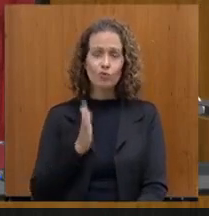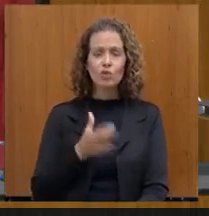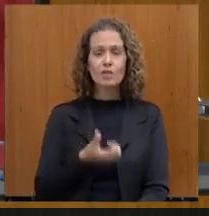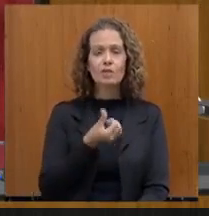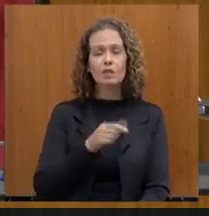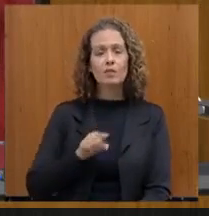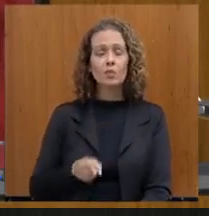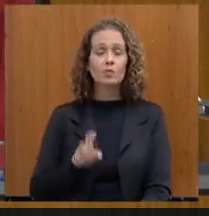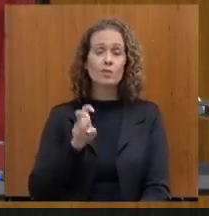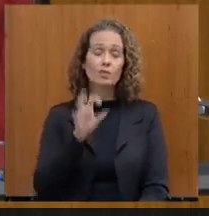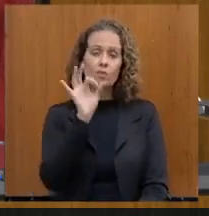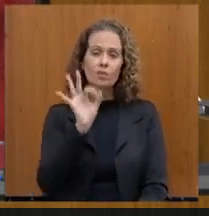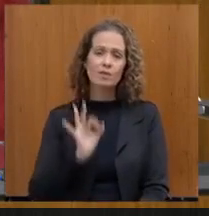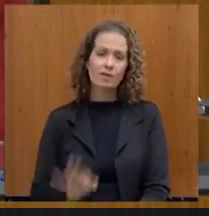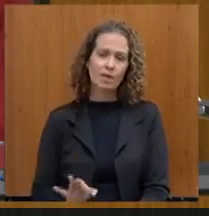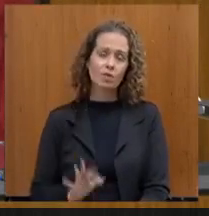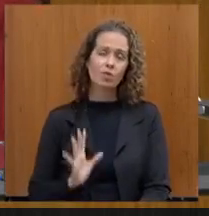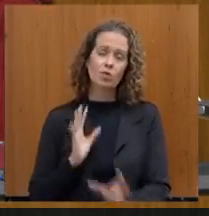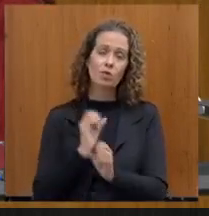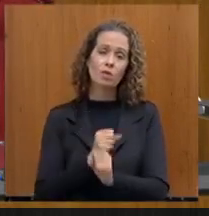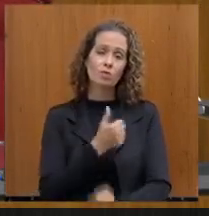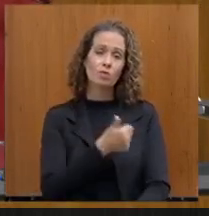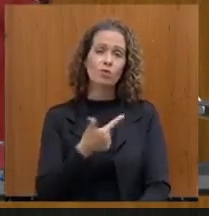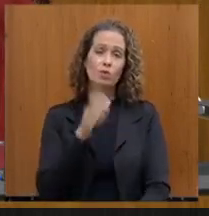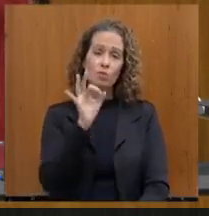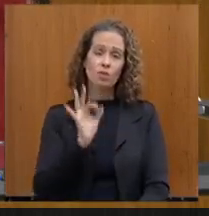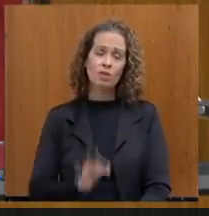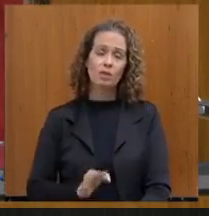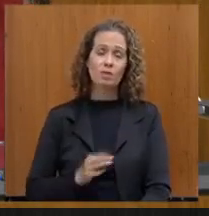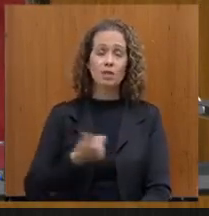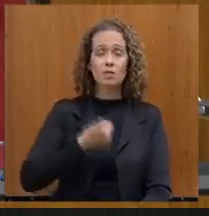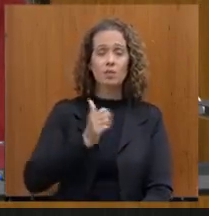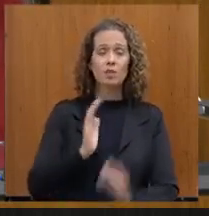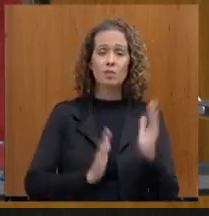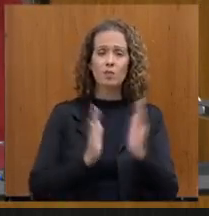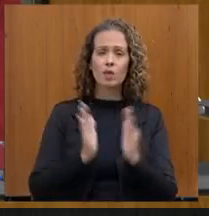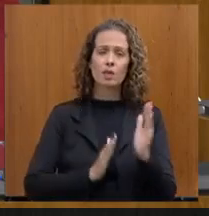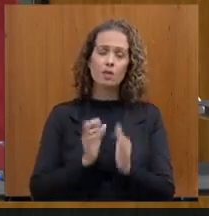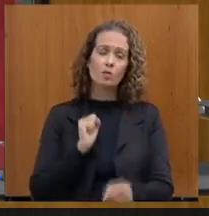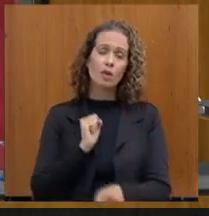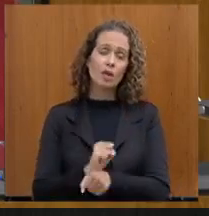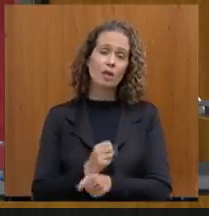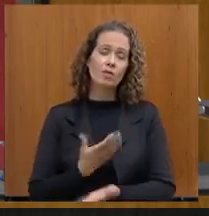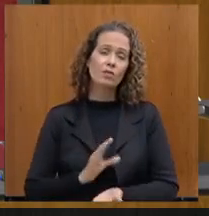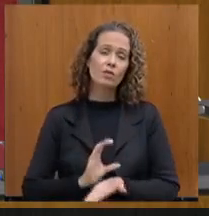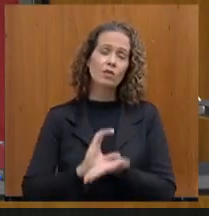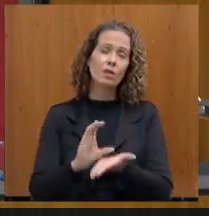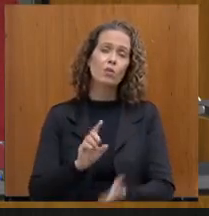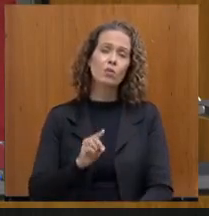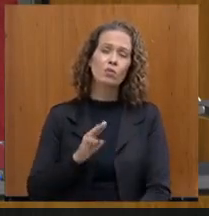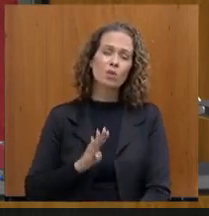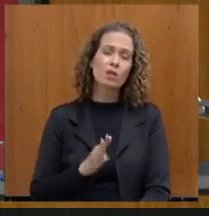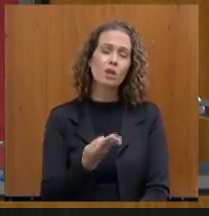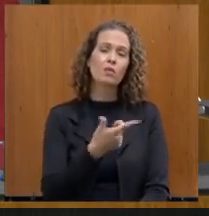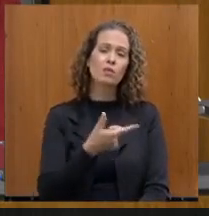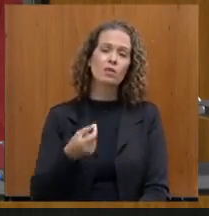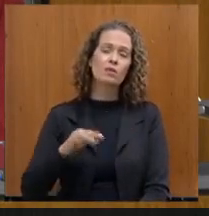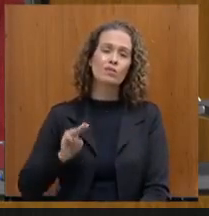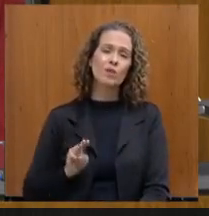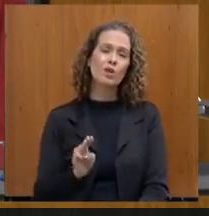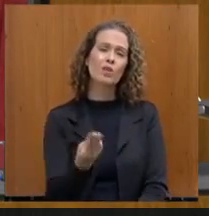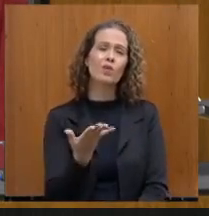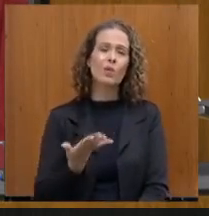,5% dos 12%. Nesse primeiro período, vocês deixaram de investir 1,2 bilhão em relação